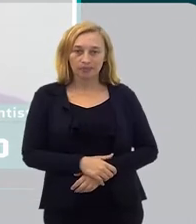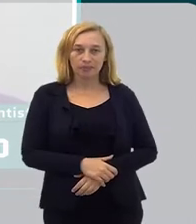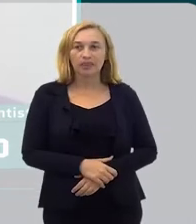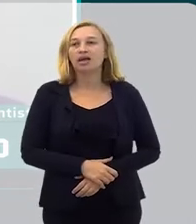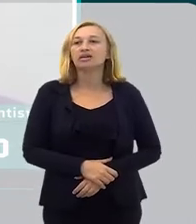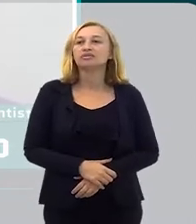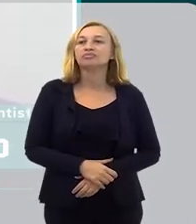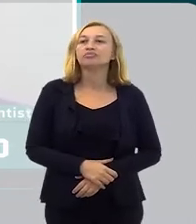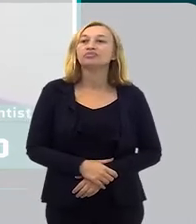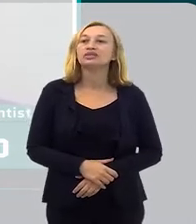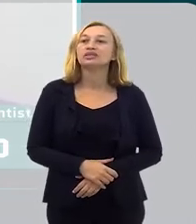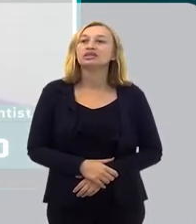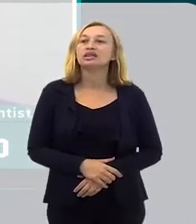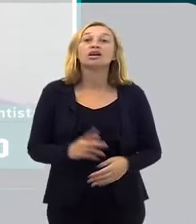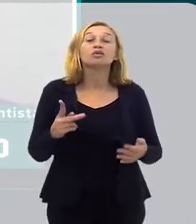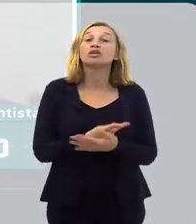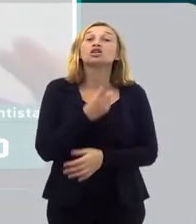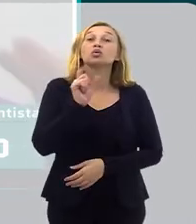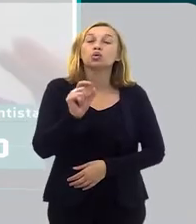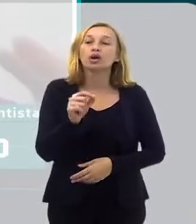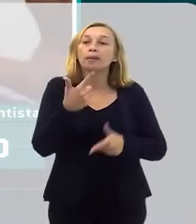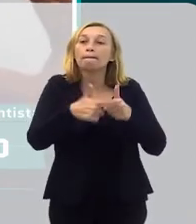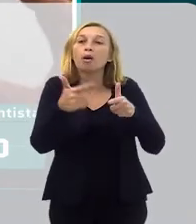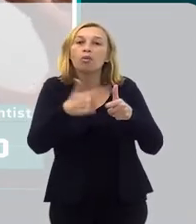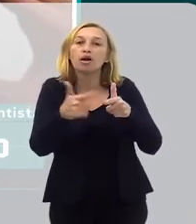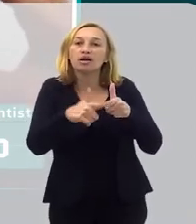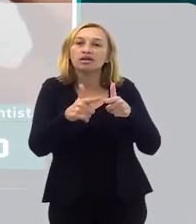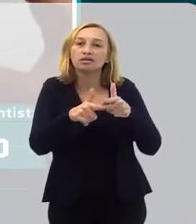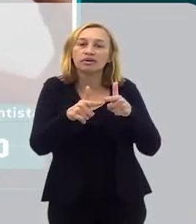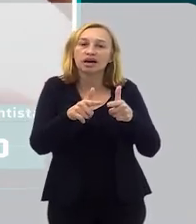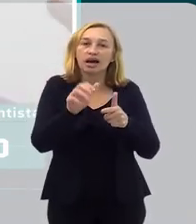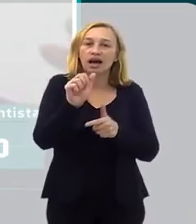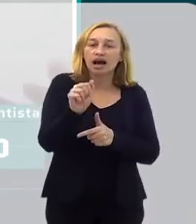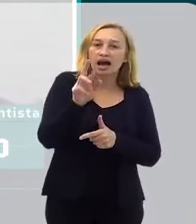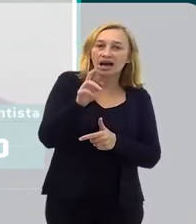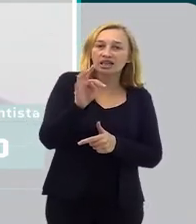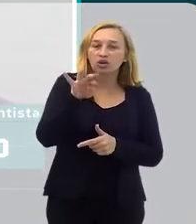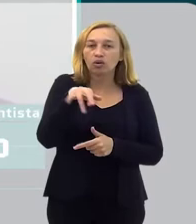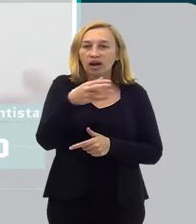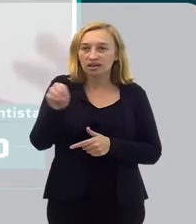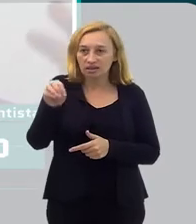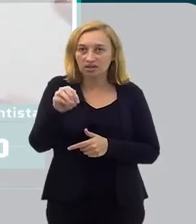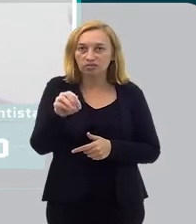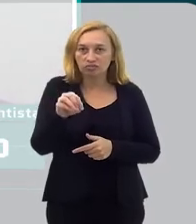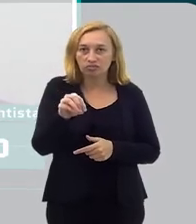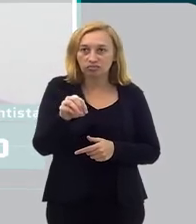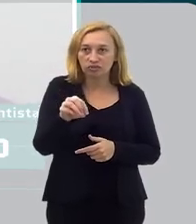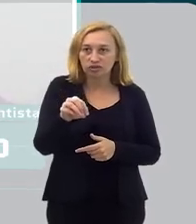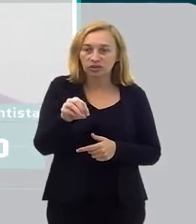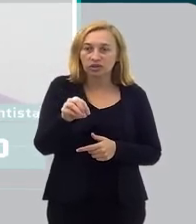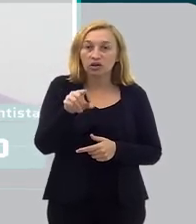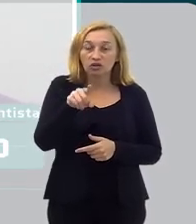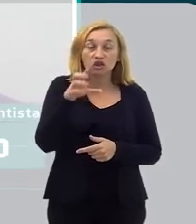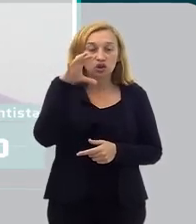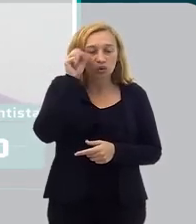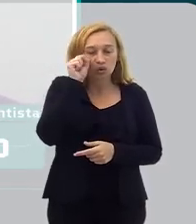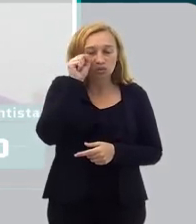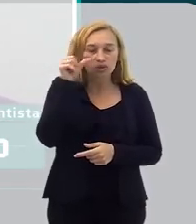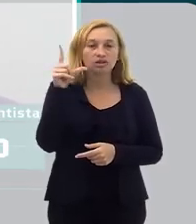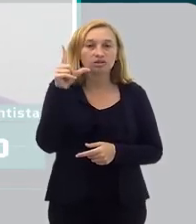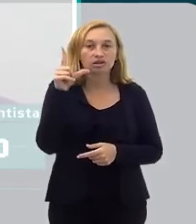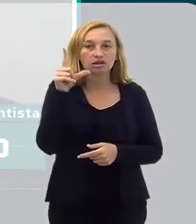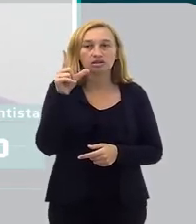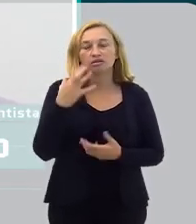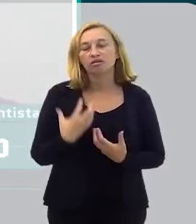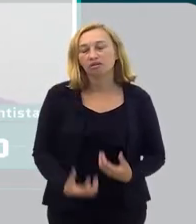né? Apertando. Isso daí causa uma série de problemas na articulação, uma dor orofacial que você não aguenta. Você dorme e você